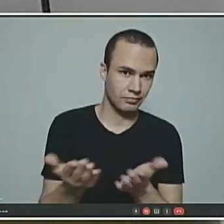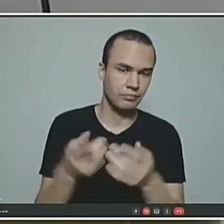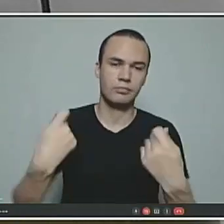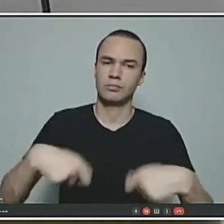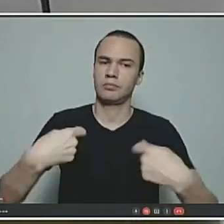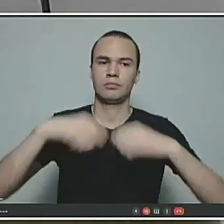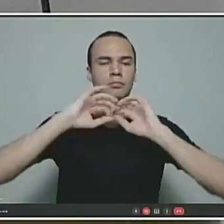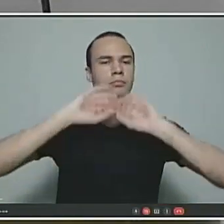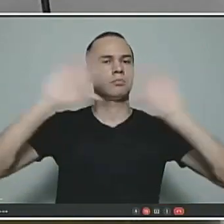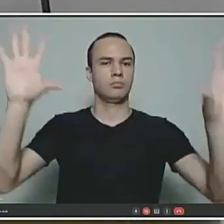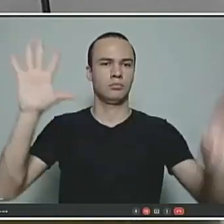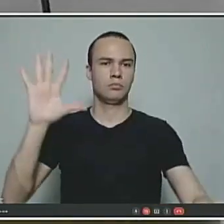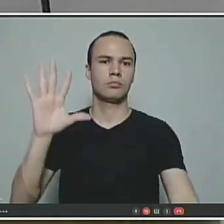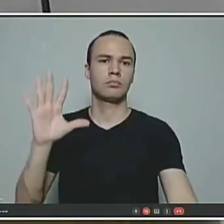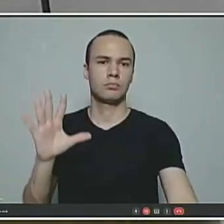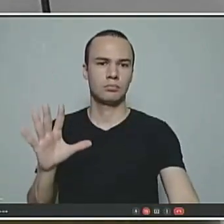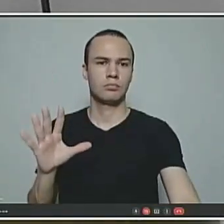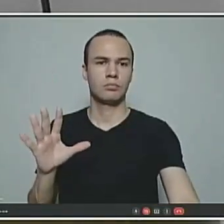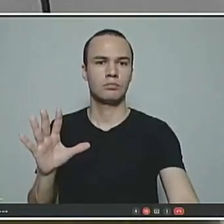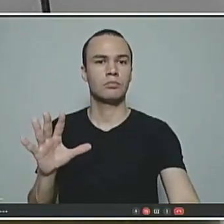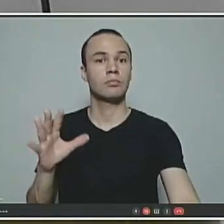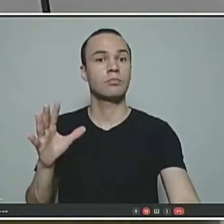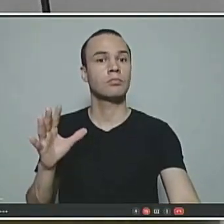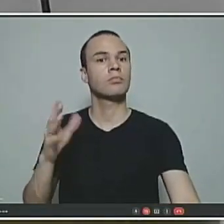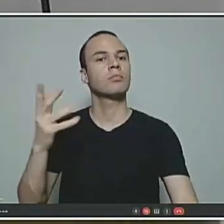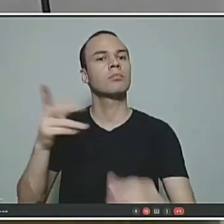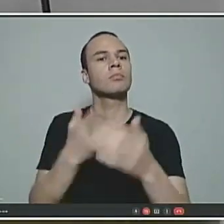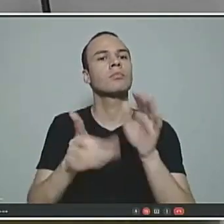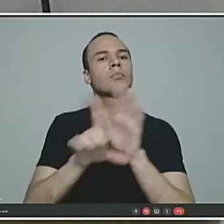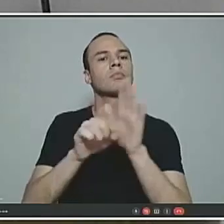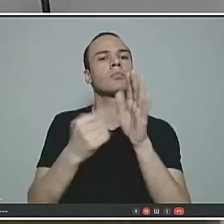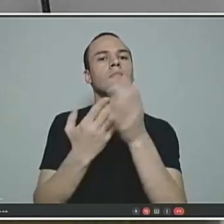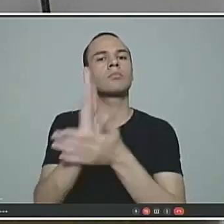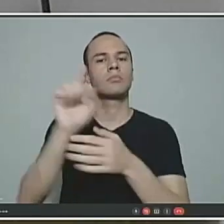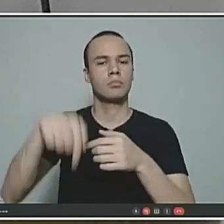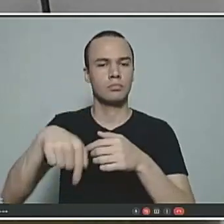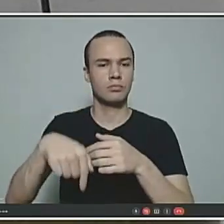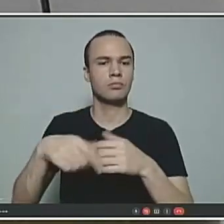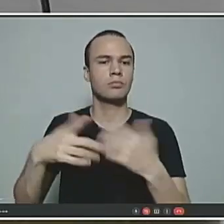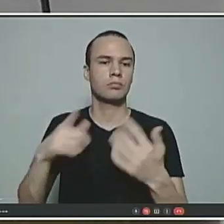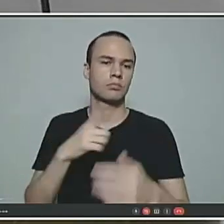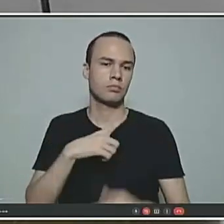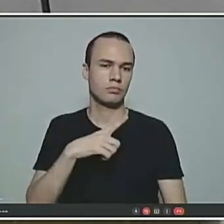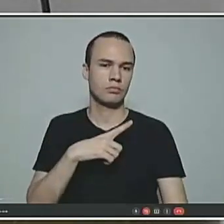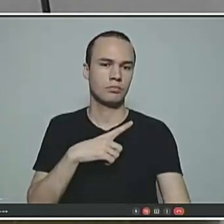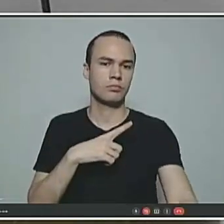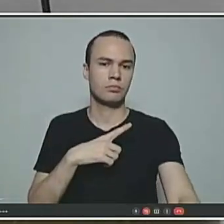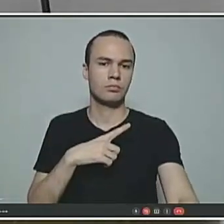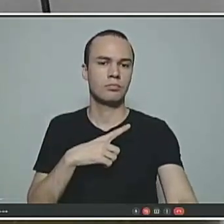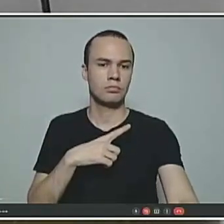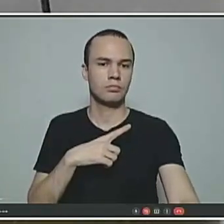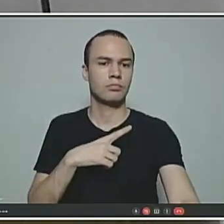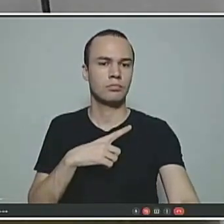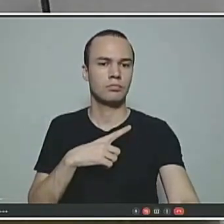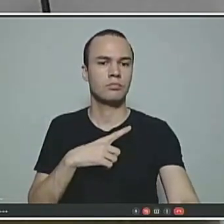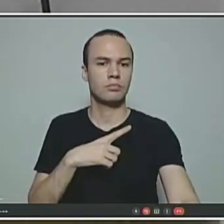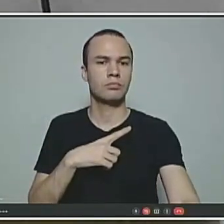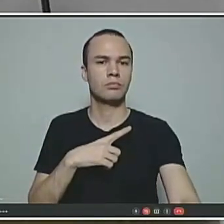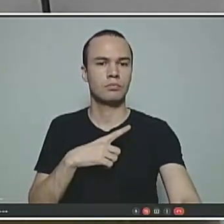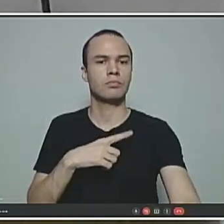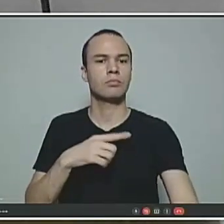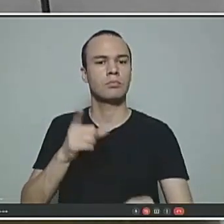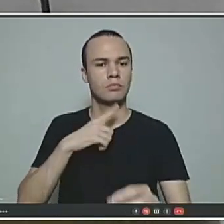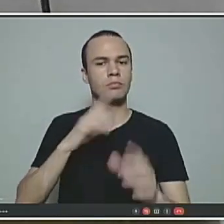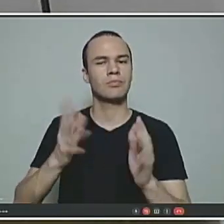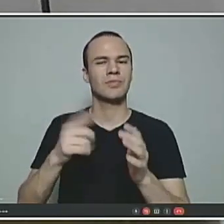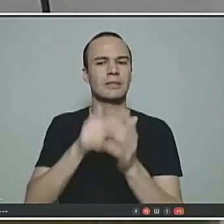claro. E aí as leis que foram aprovadas aqui, ora beneficiaram, ora prejudicaram, ora deixaram